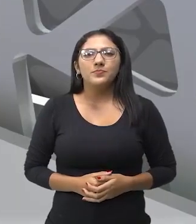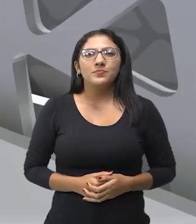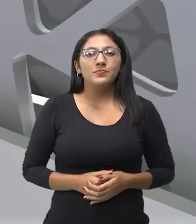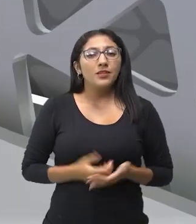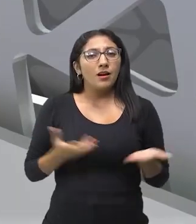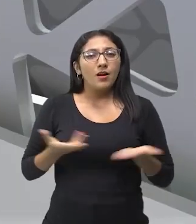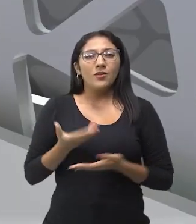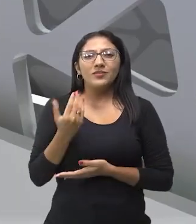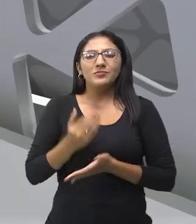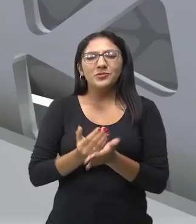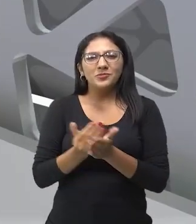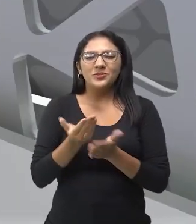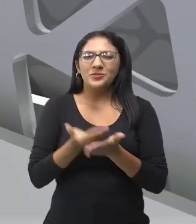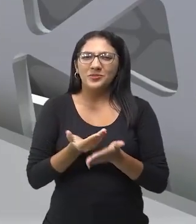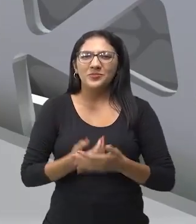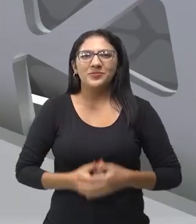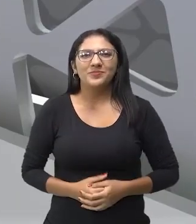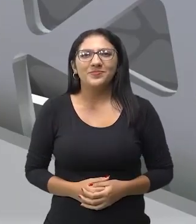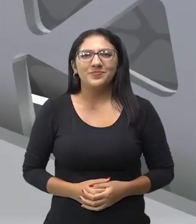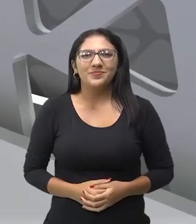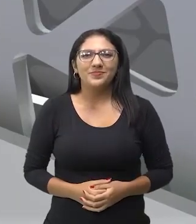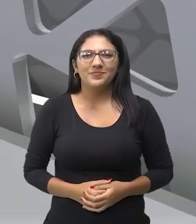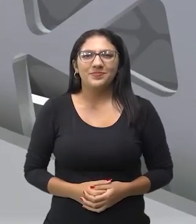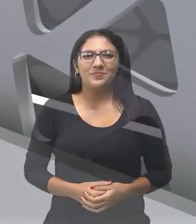E vamos dar início à aula de hoje.